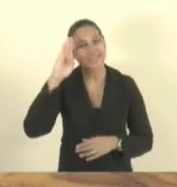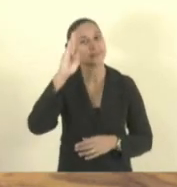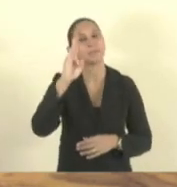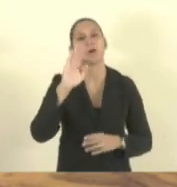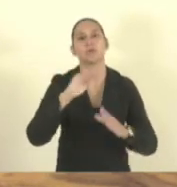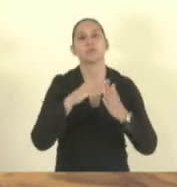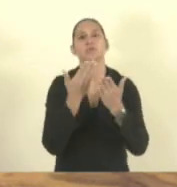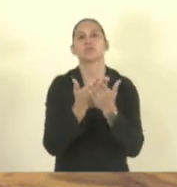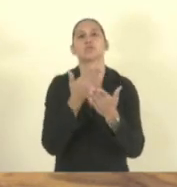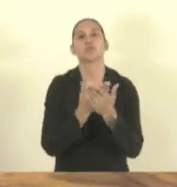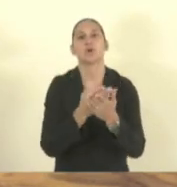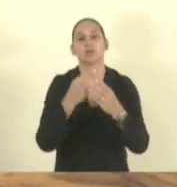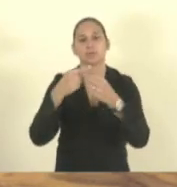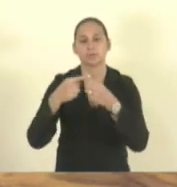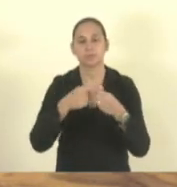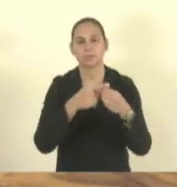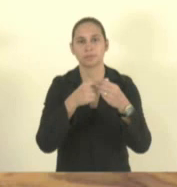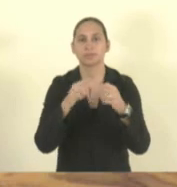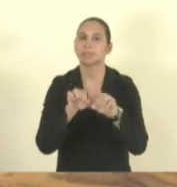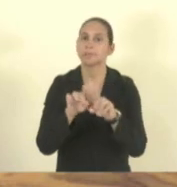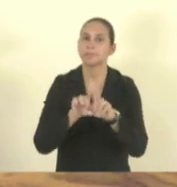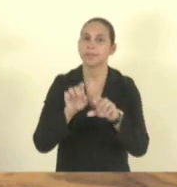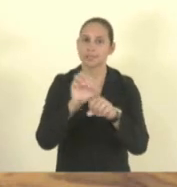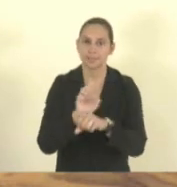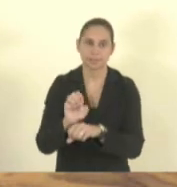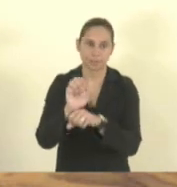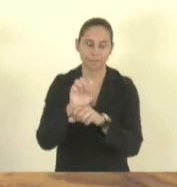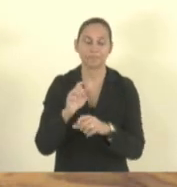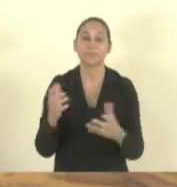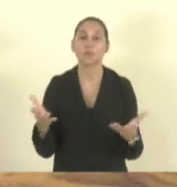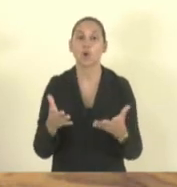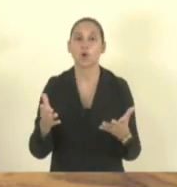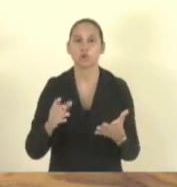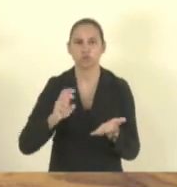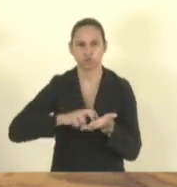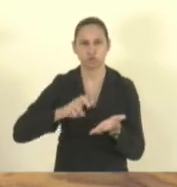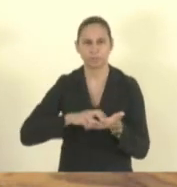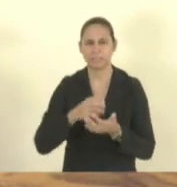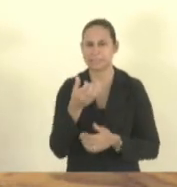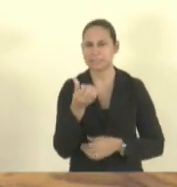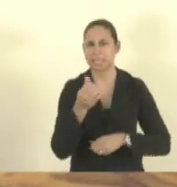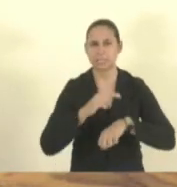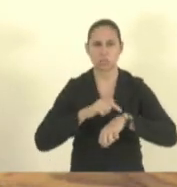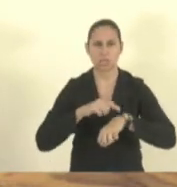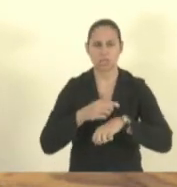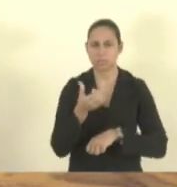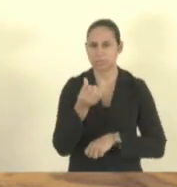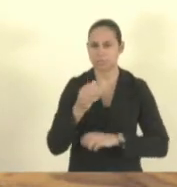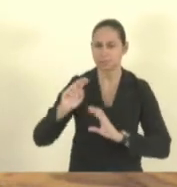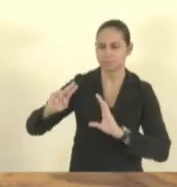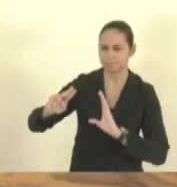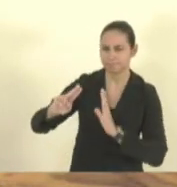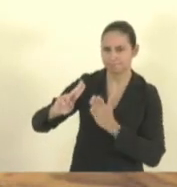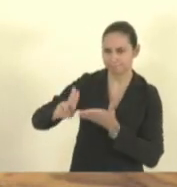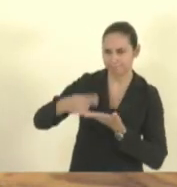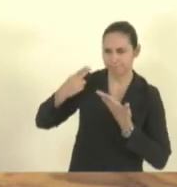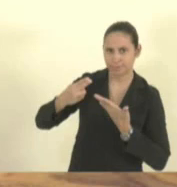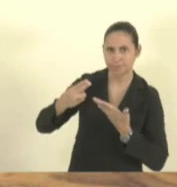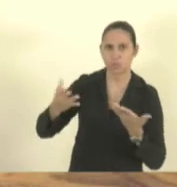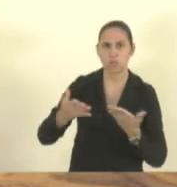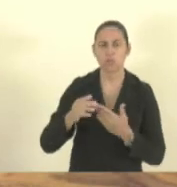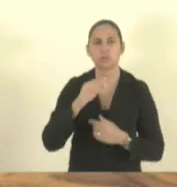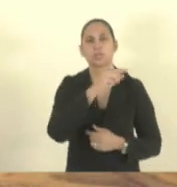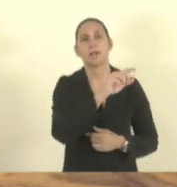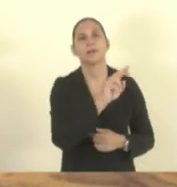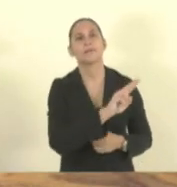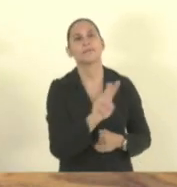e municipais. Hoje eu recebi uma mensagem seis horas da manhã que a Vila Olímpica da Prefeitura de Vila